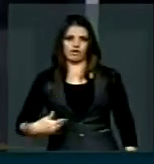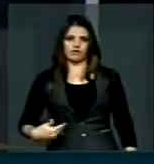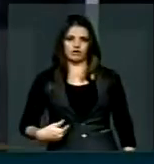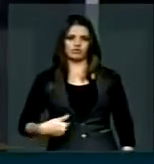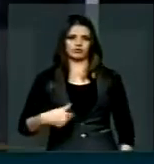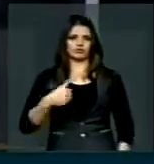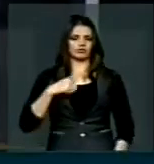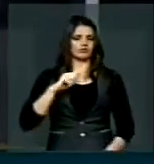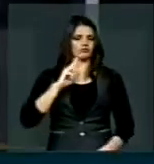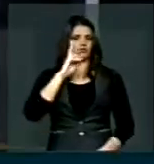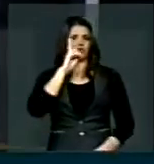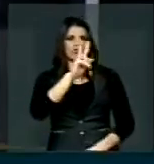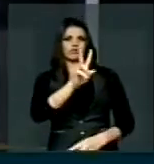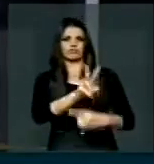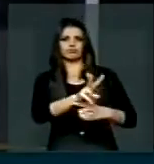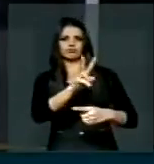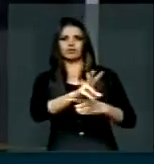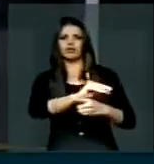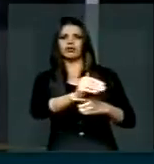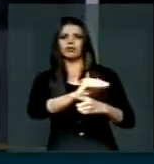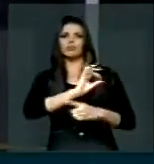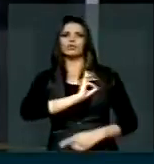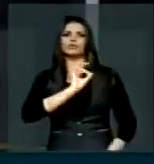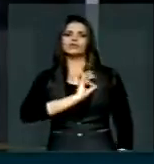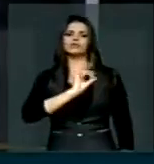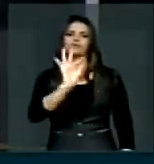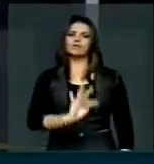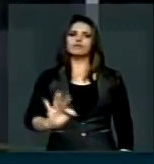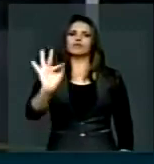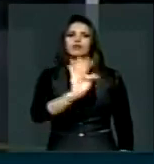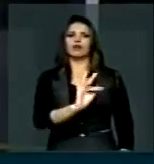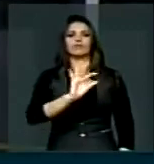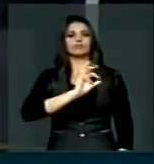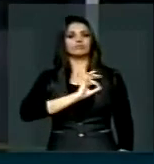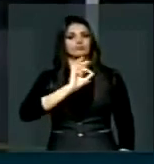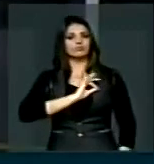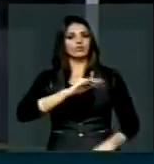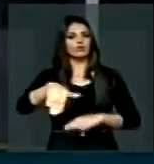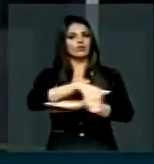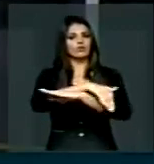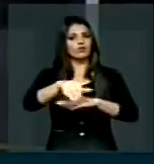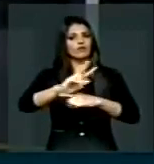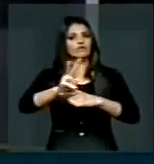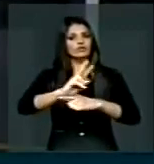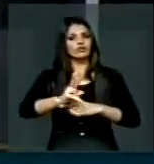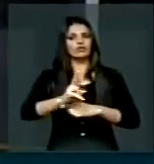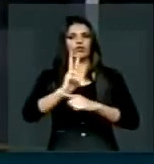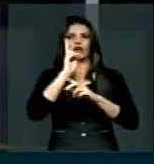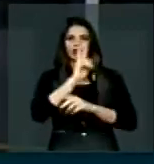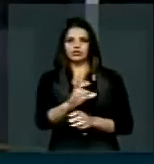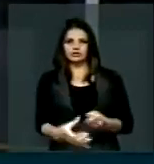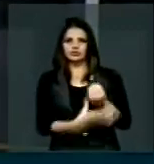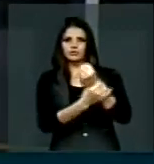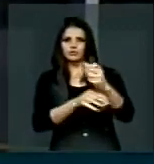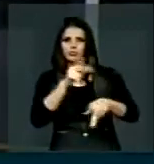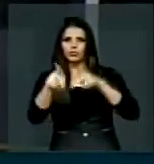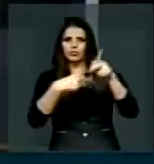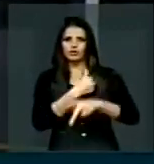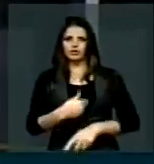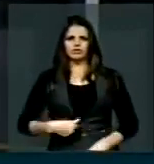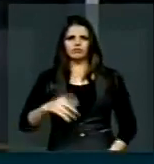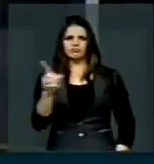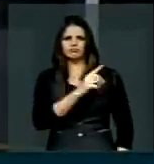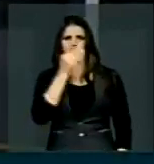Federal, Polícia Rodoviária Federal, para a segurança pública, mas não olham mesmo. E eu venho, virei, se Deus